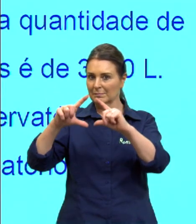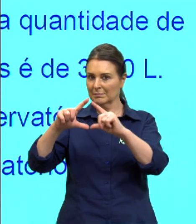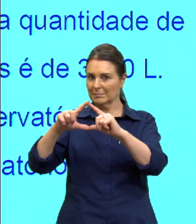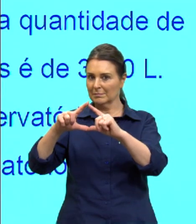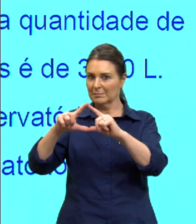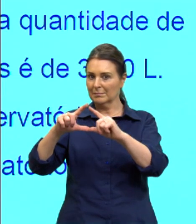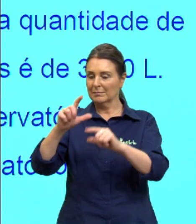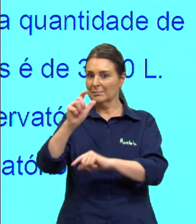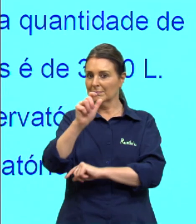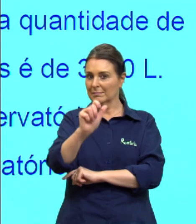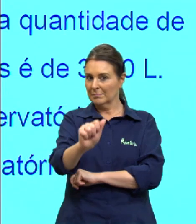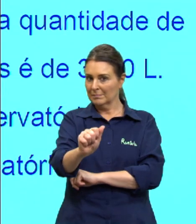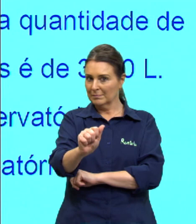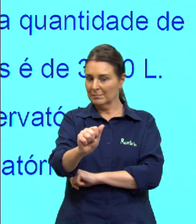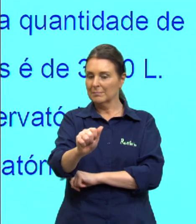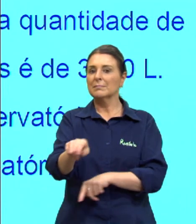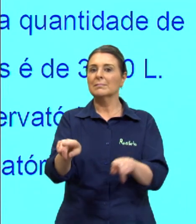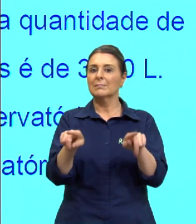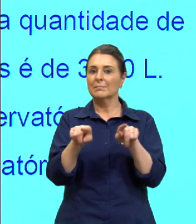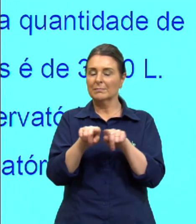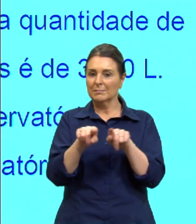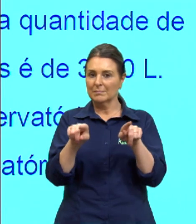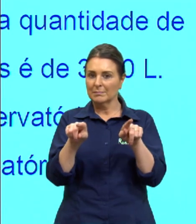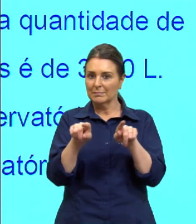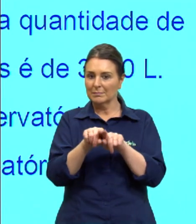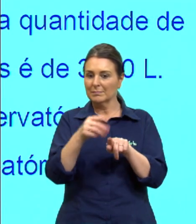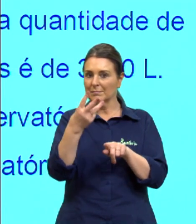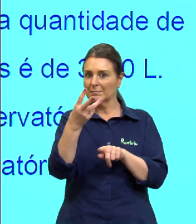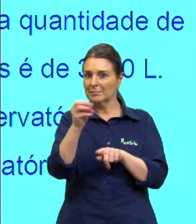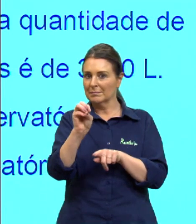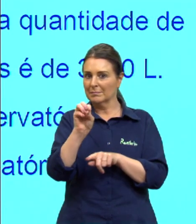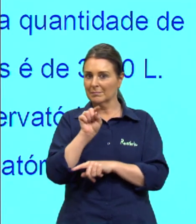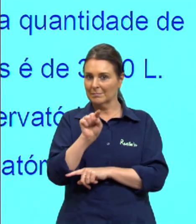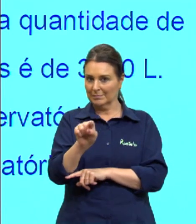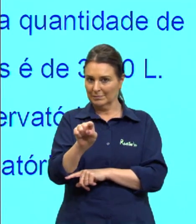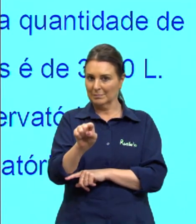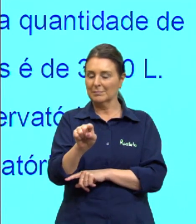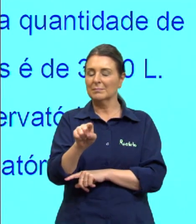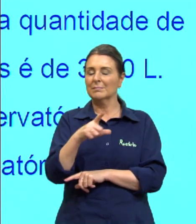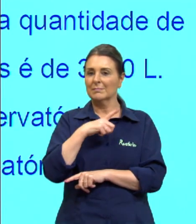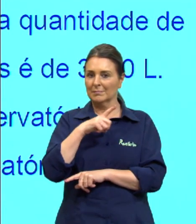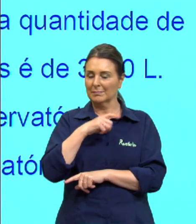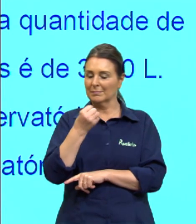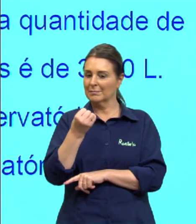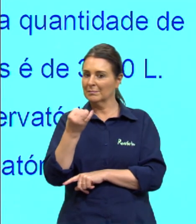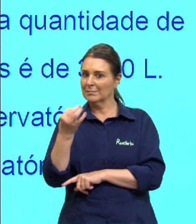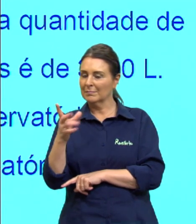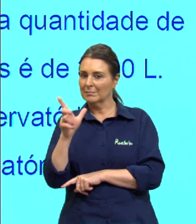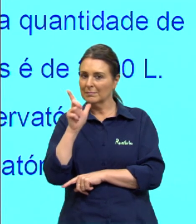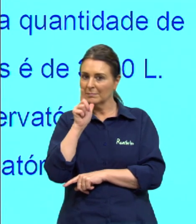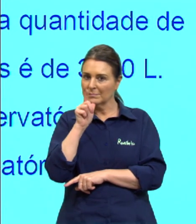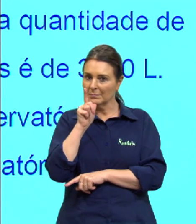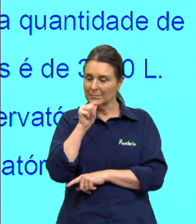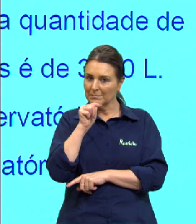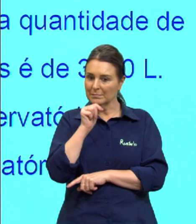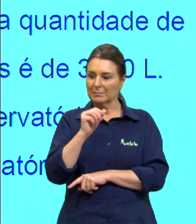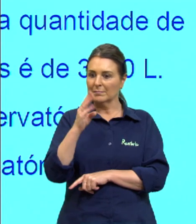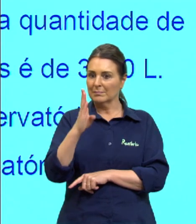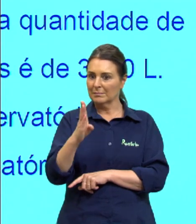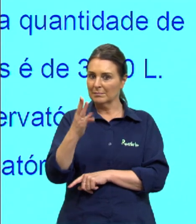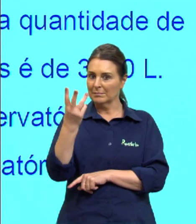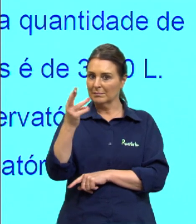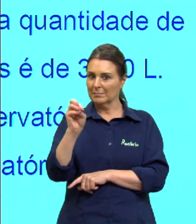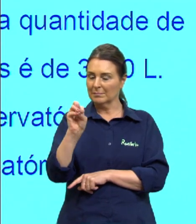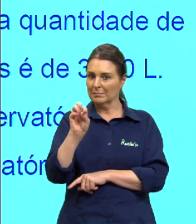reservatório A, que também está com 30 mil. Tá, então, é, o reservatório B, com